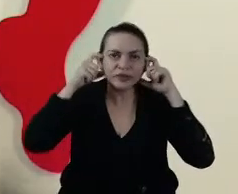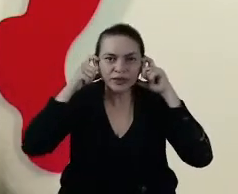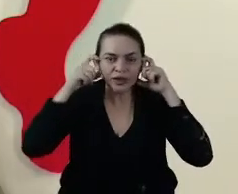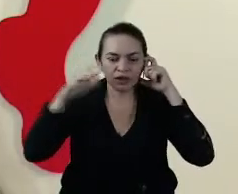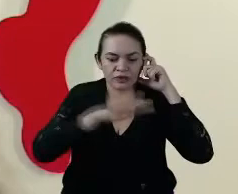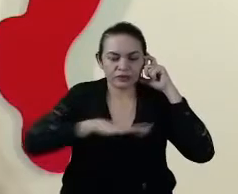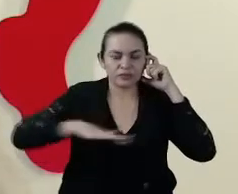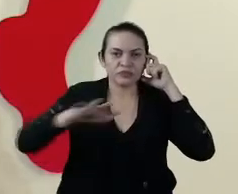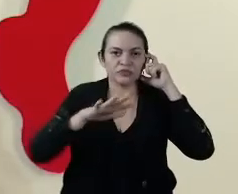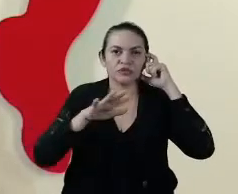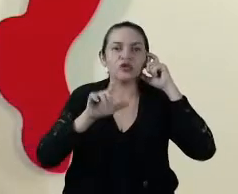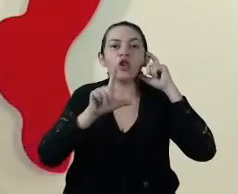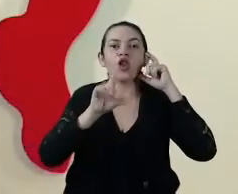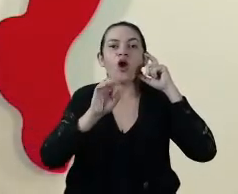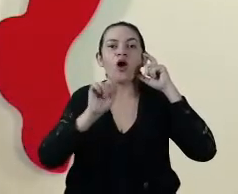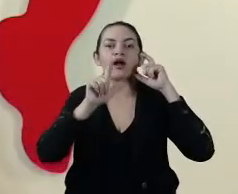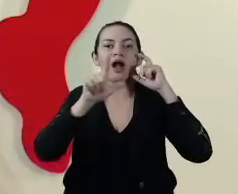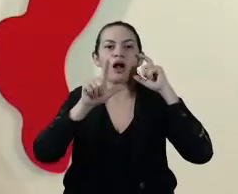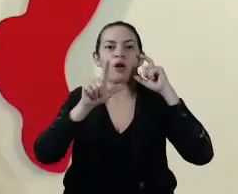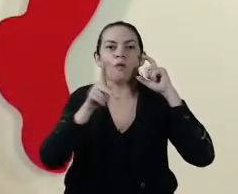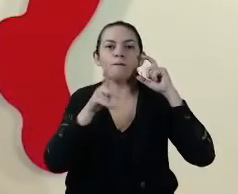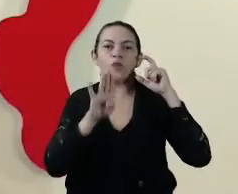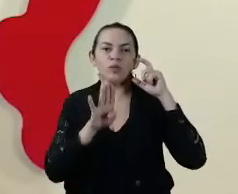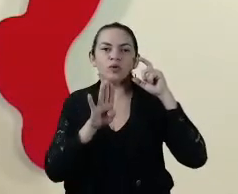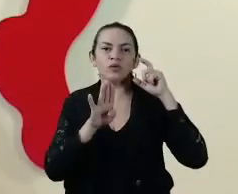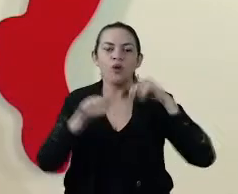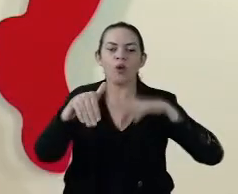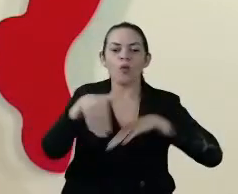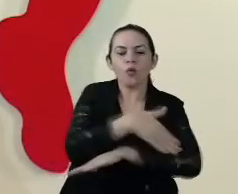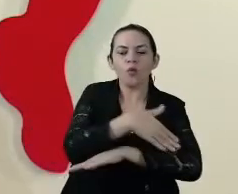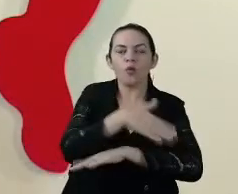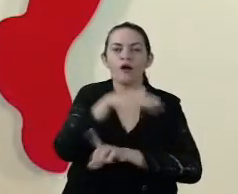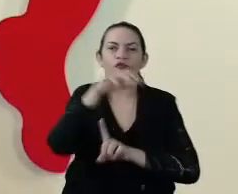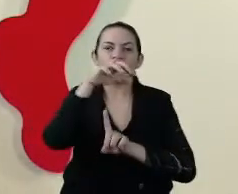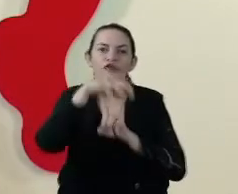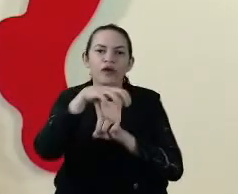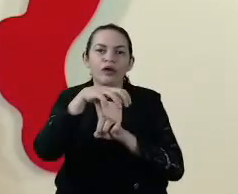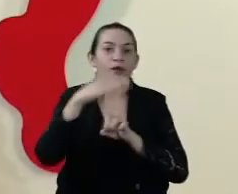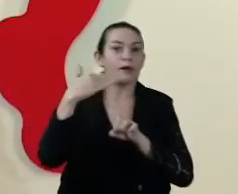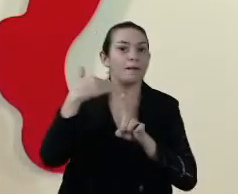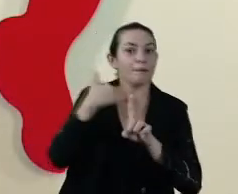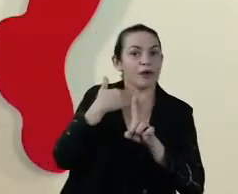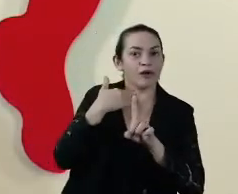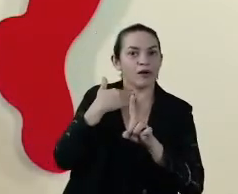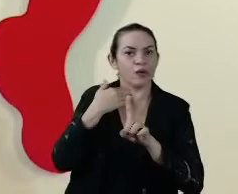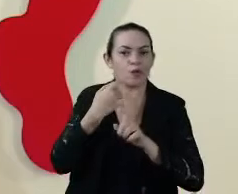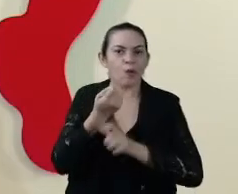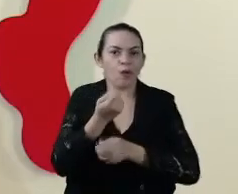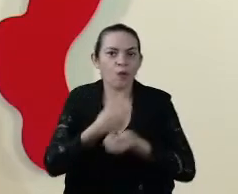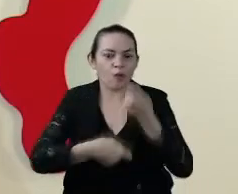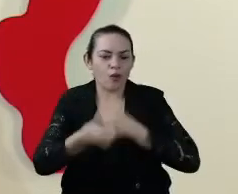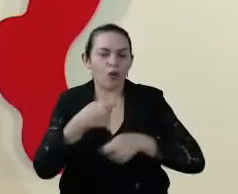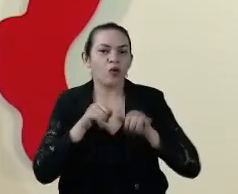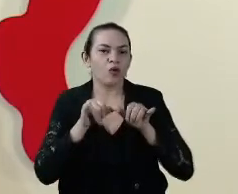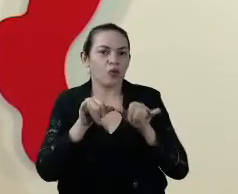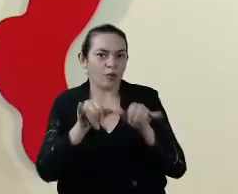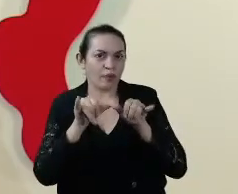em local público. Na rua, na feira, no banco, no comércio.